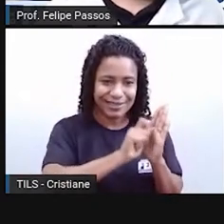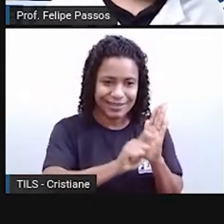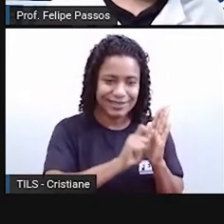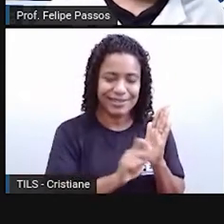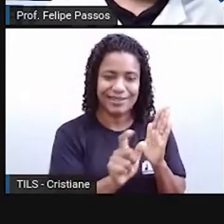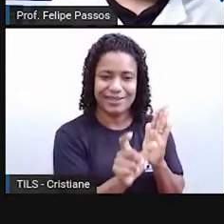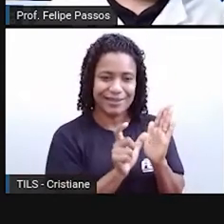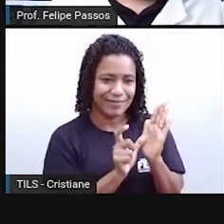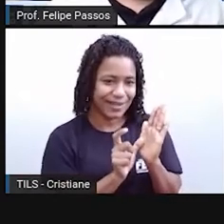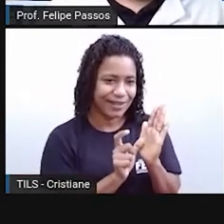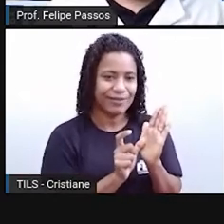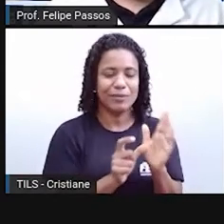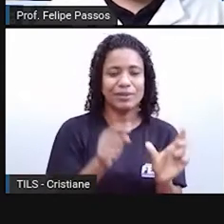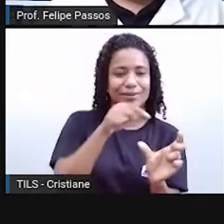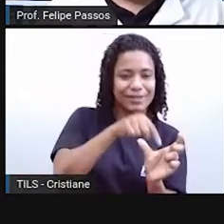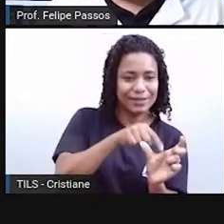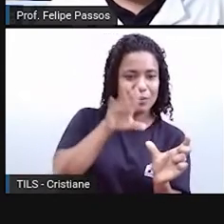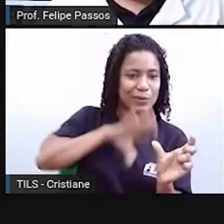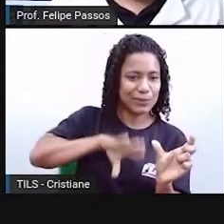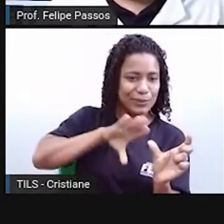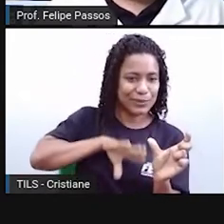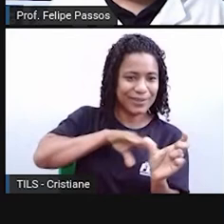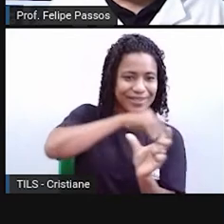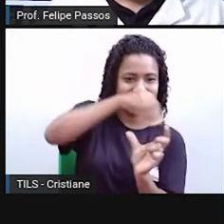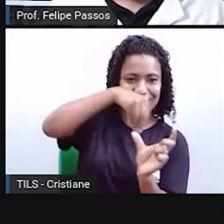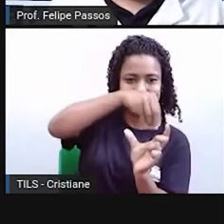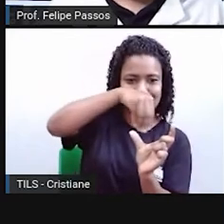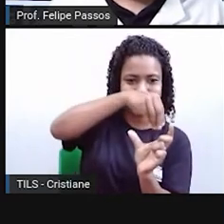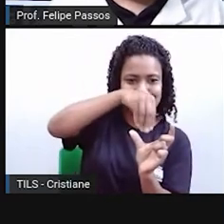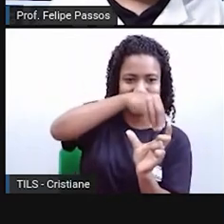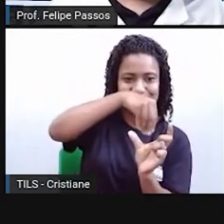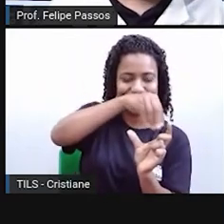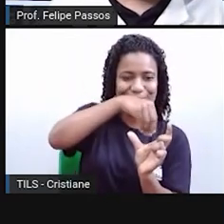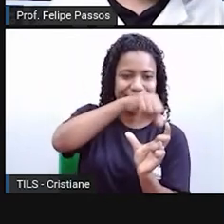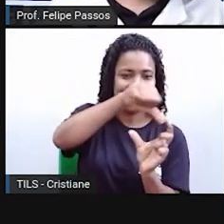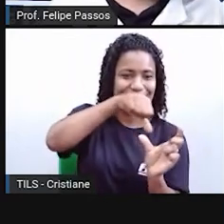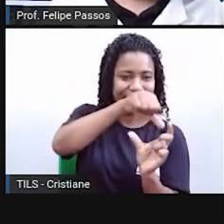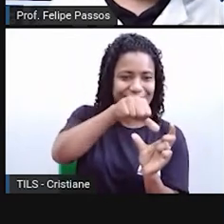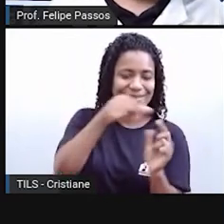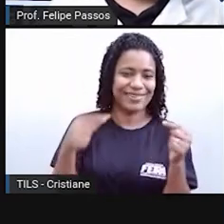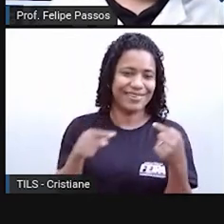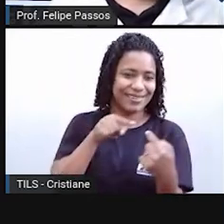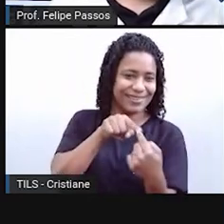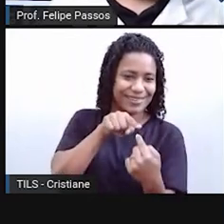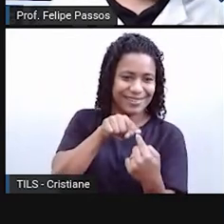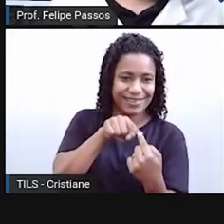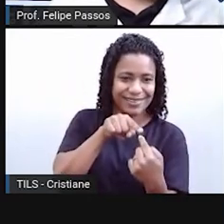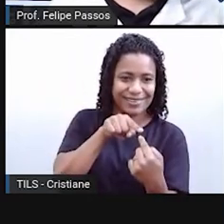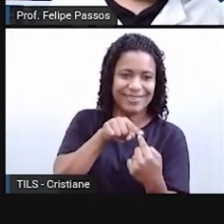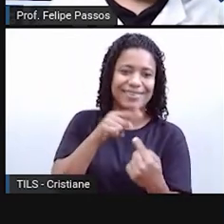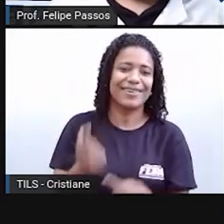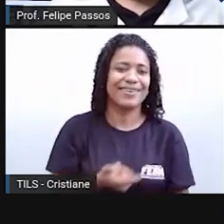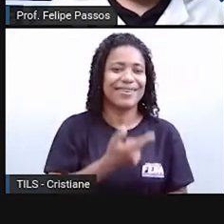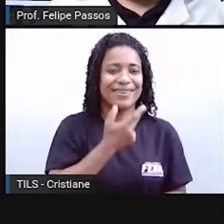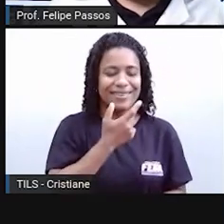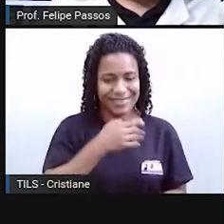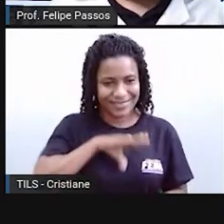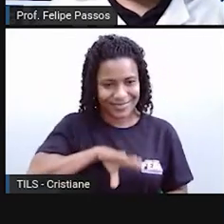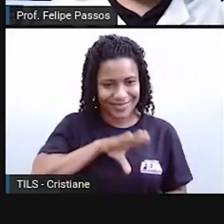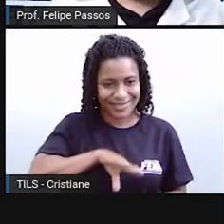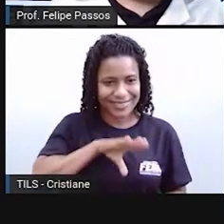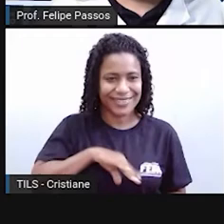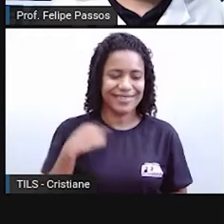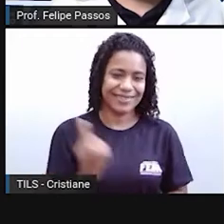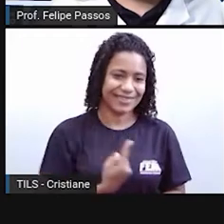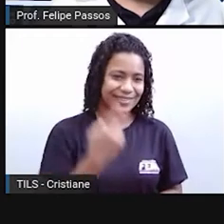aportuguesamento é uma mudança que essa palavra sofre para ficar mais acessível para nós brasileiros. Então,